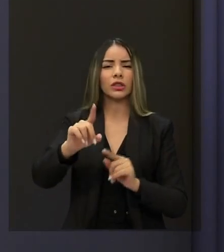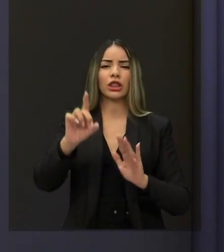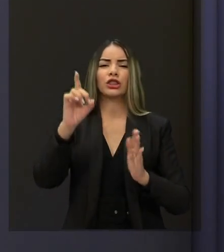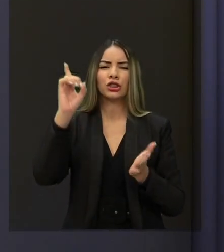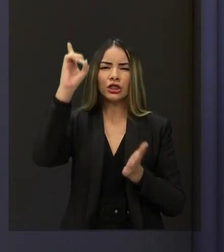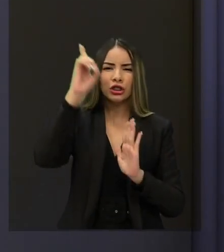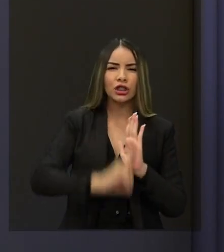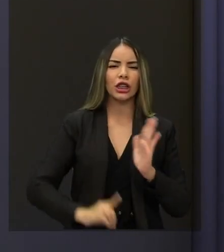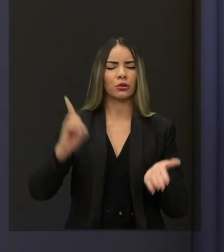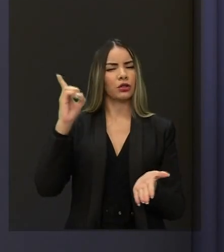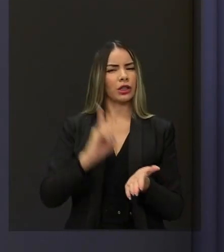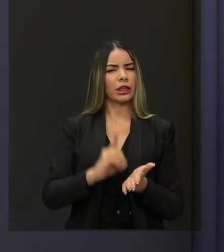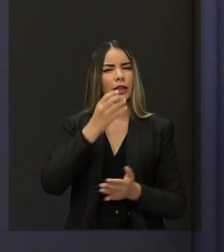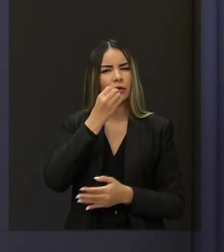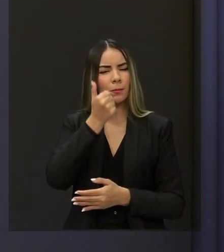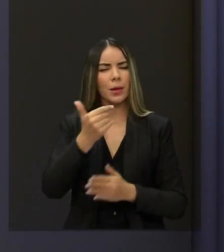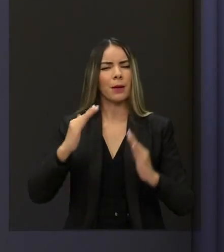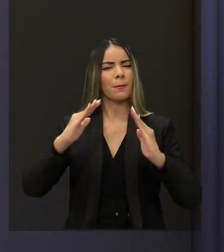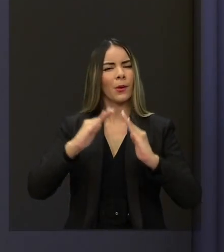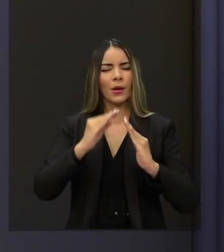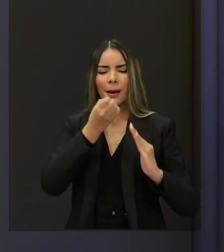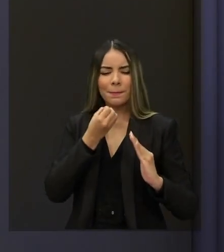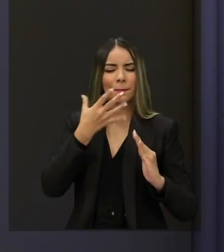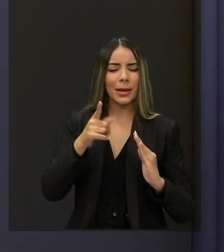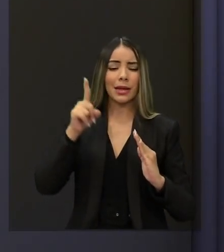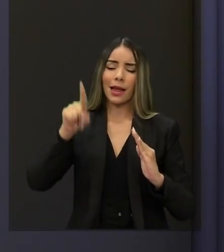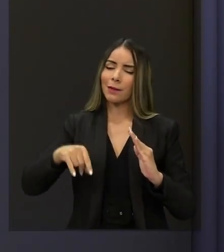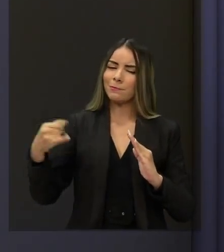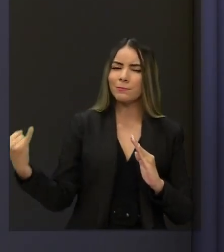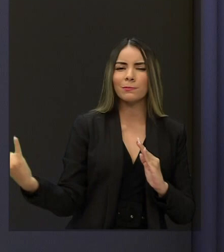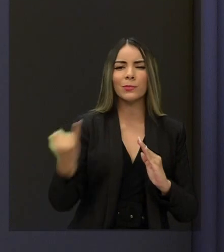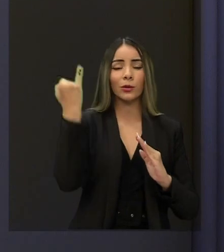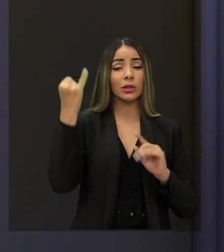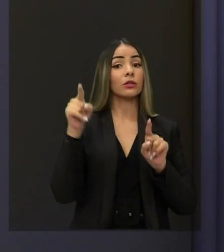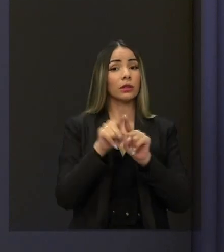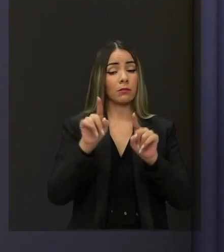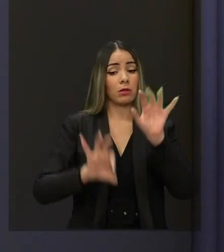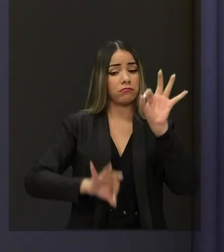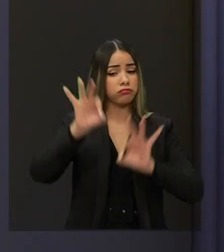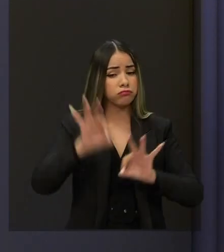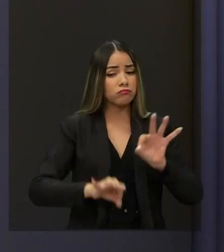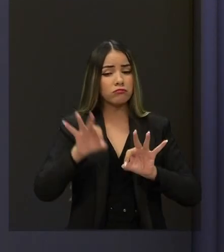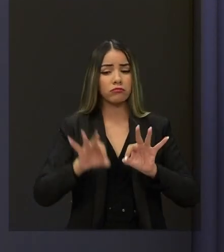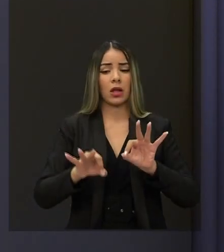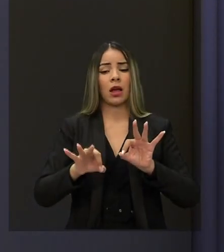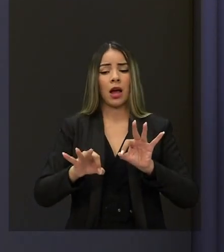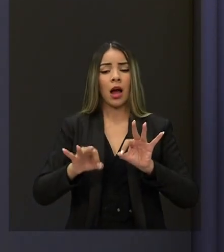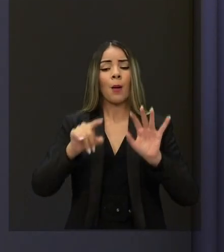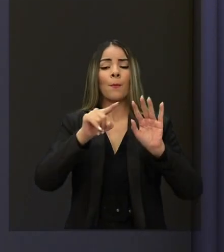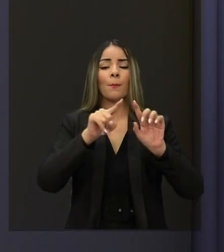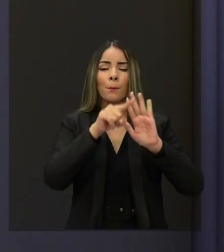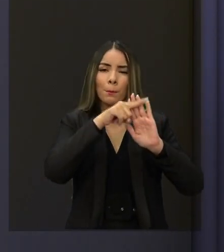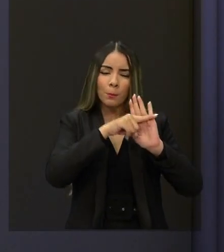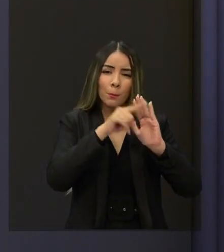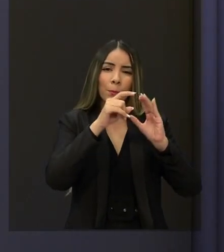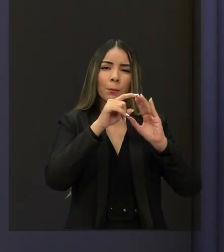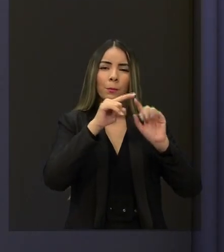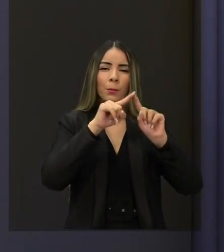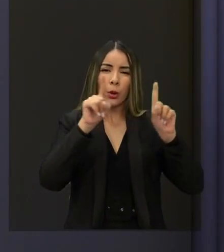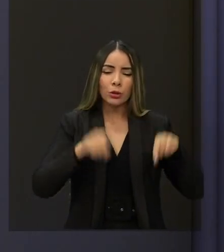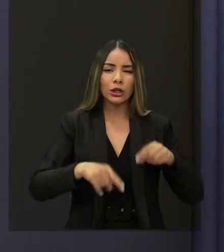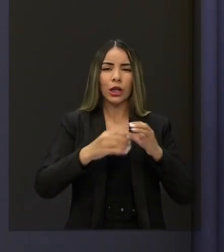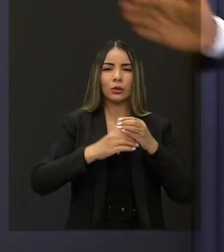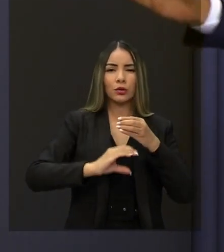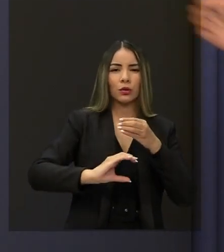fundamental e fazer um grande projeto de esgotamento sanitário para superar e esgotar seu aberto. Casa